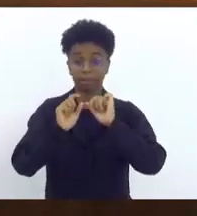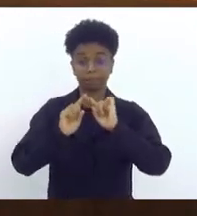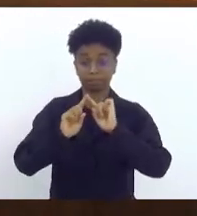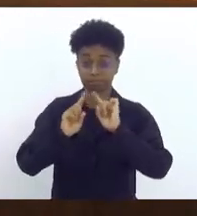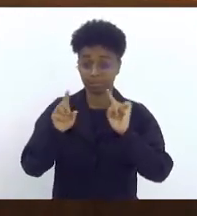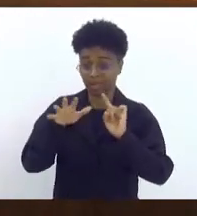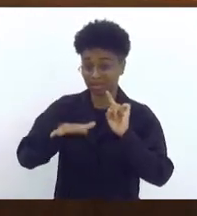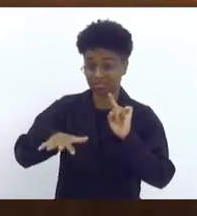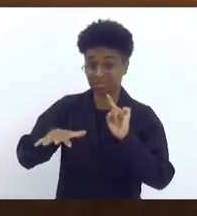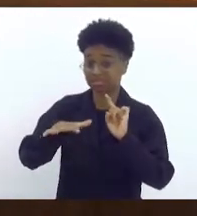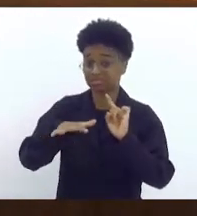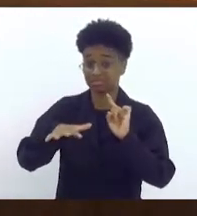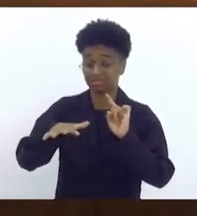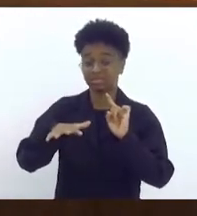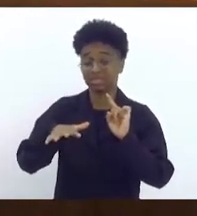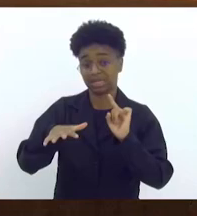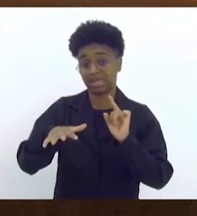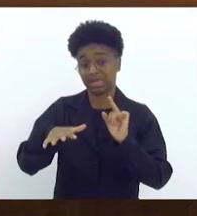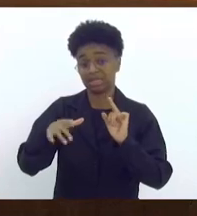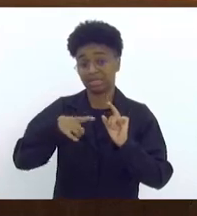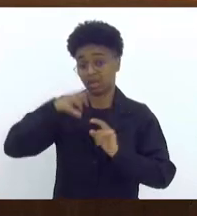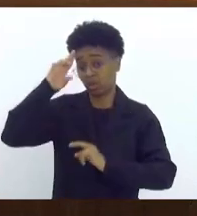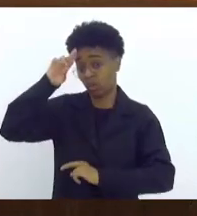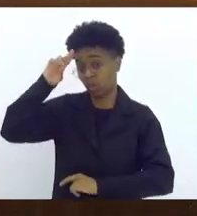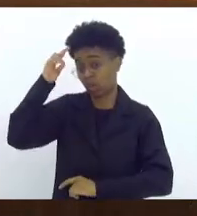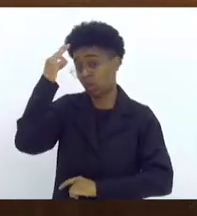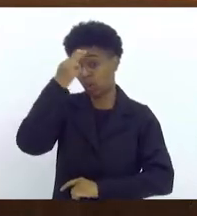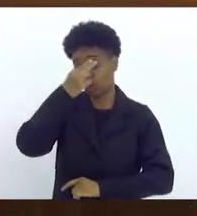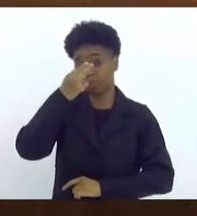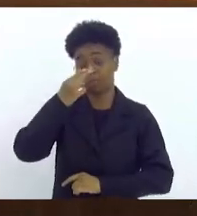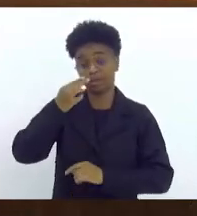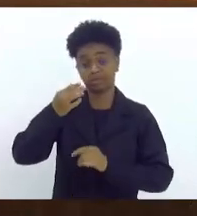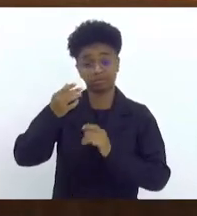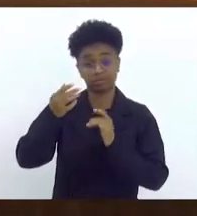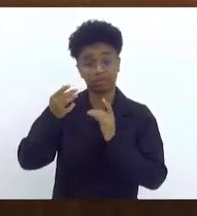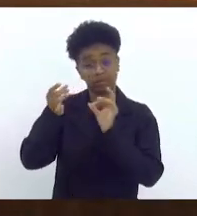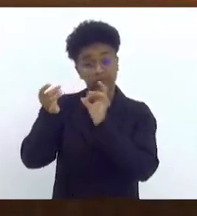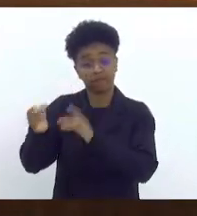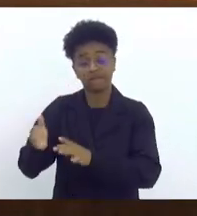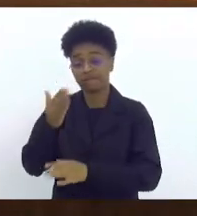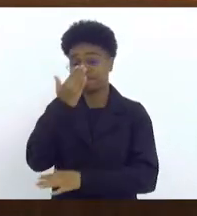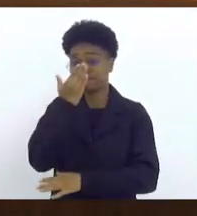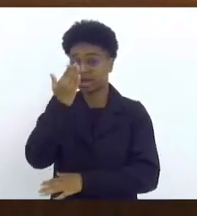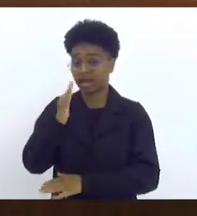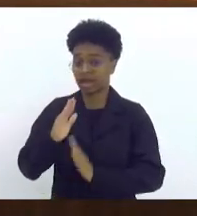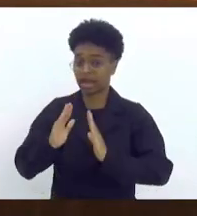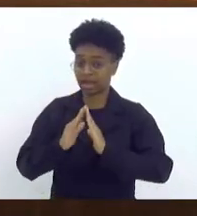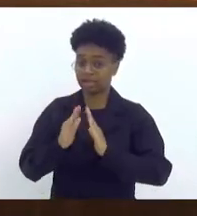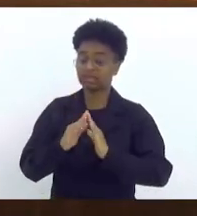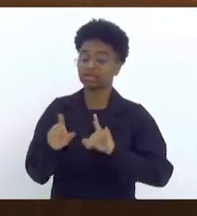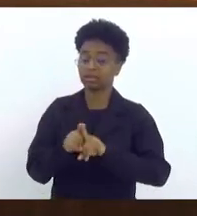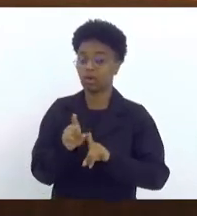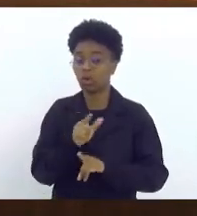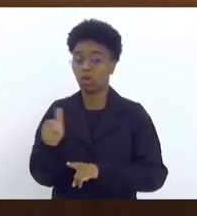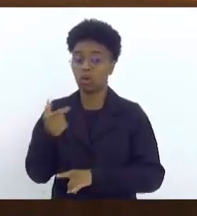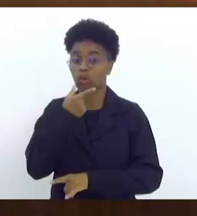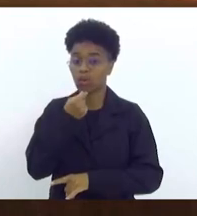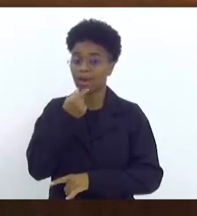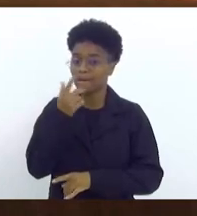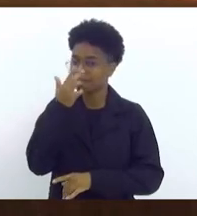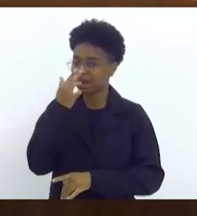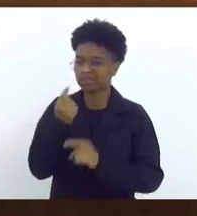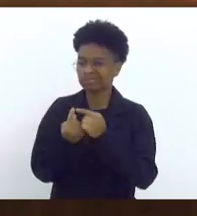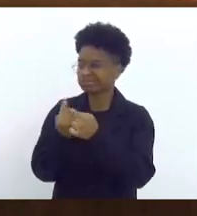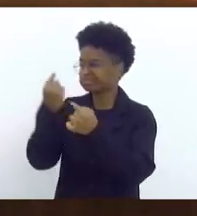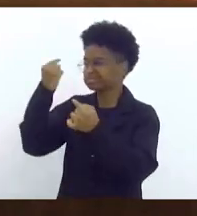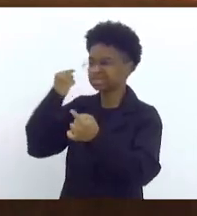situação levada por um Uber deixada na porta e outro homem. A gente rememora o tempo das cavernas,